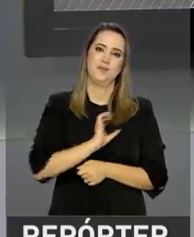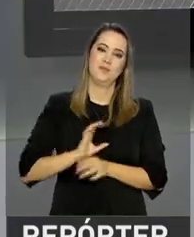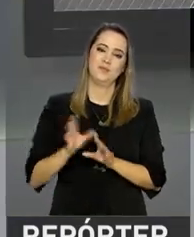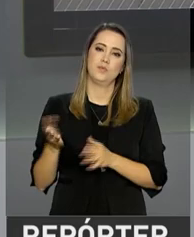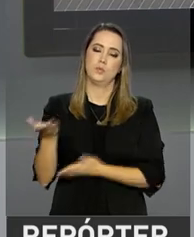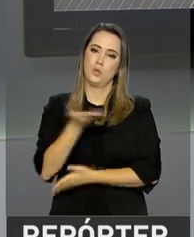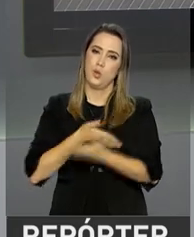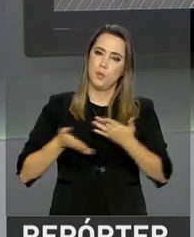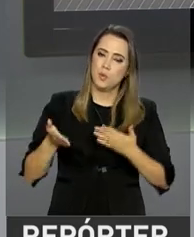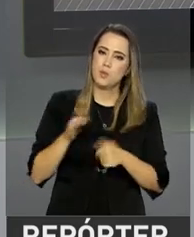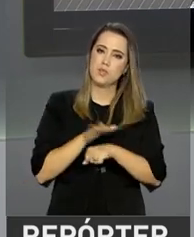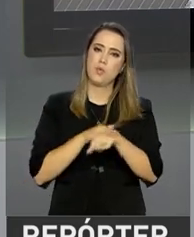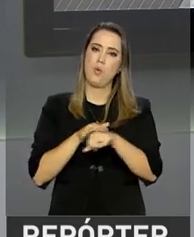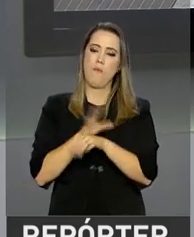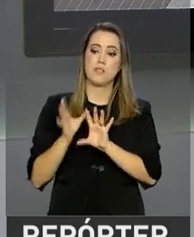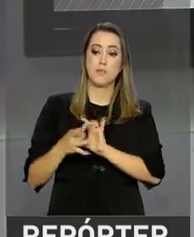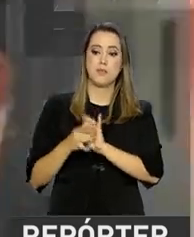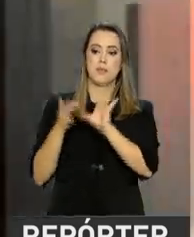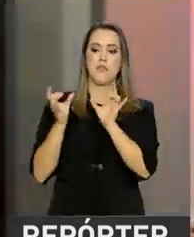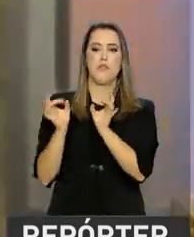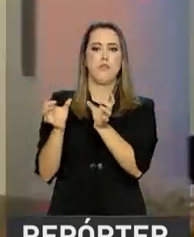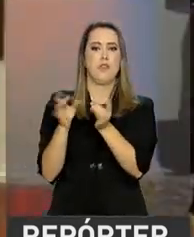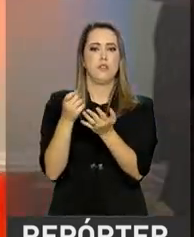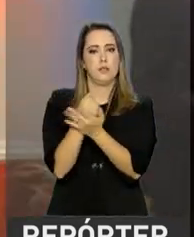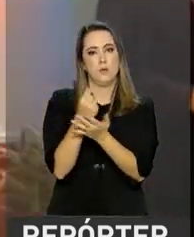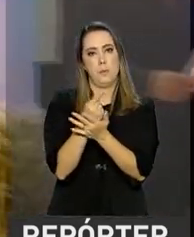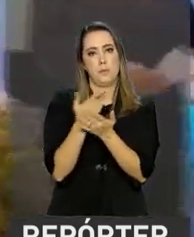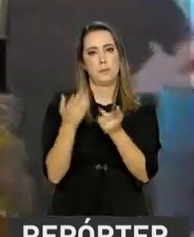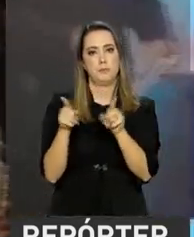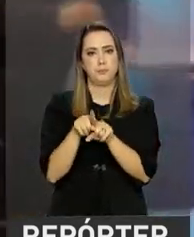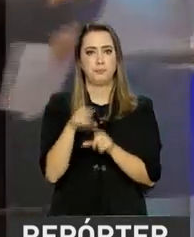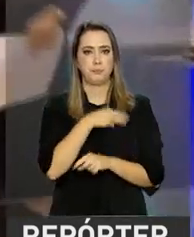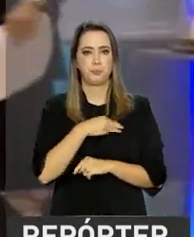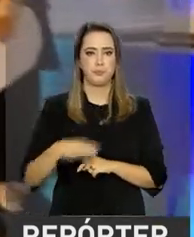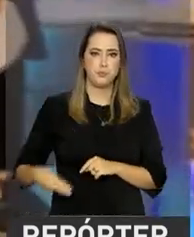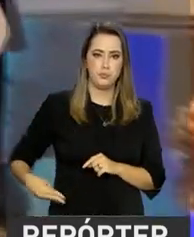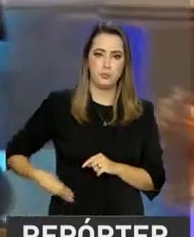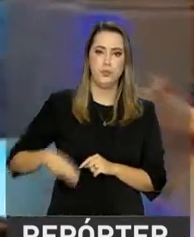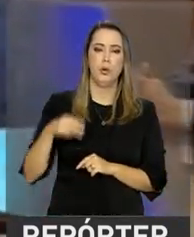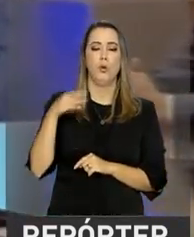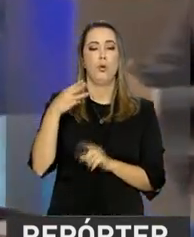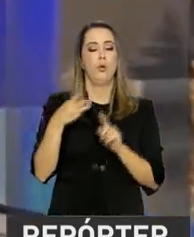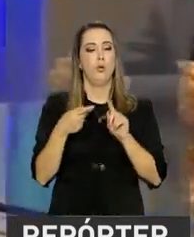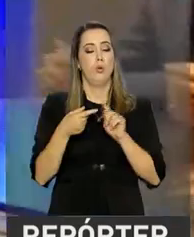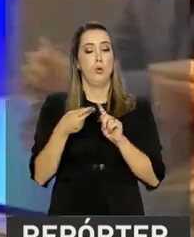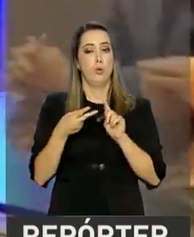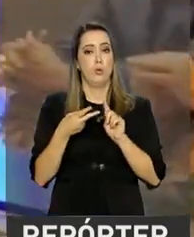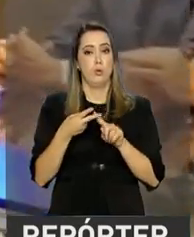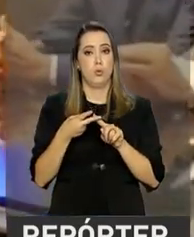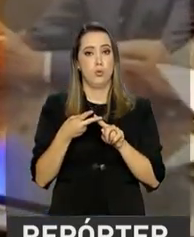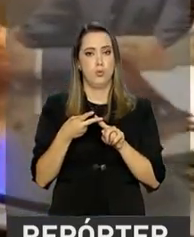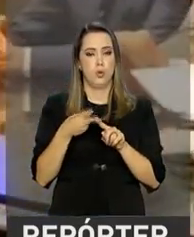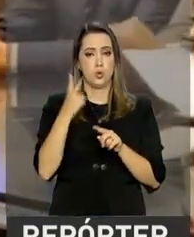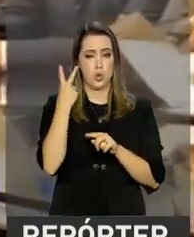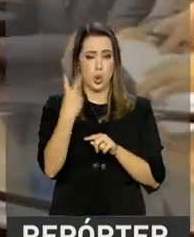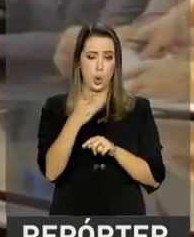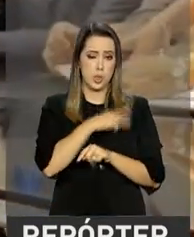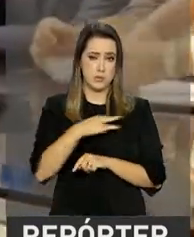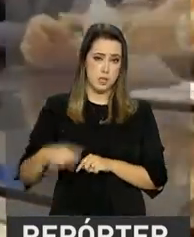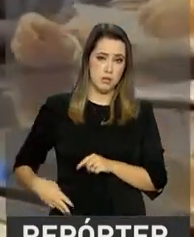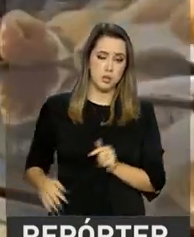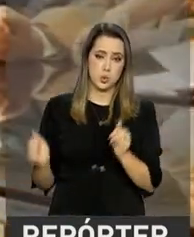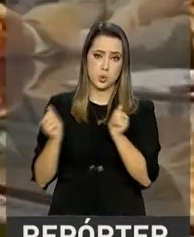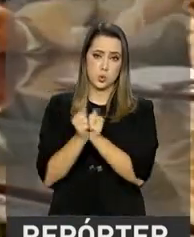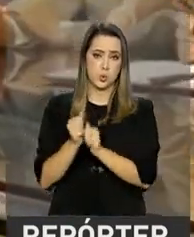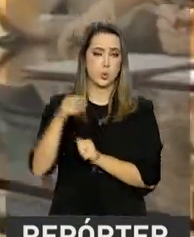acordo de livre comércio. Os ministros Marcos Jorge de Lima, da Indústria Comércio Exteriores e Serviços, e Aloysio Nunes, das Relações